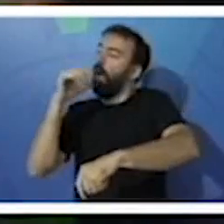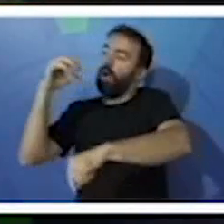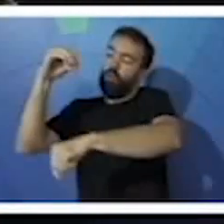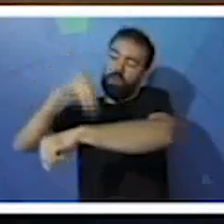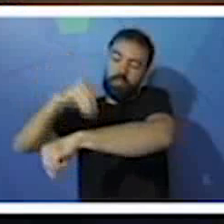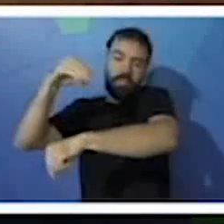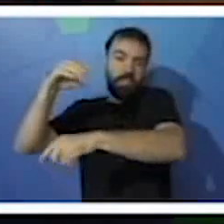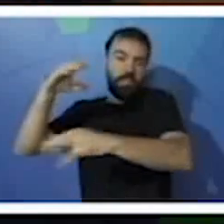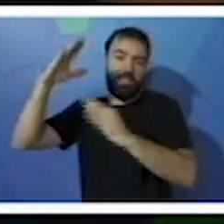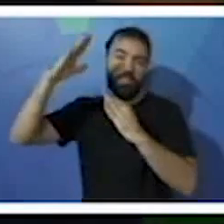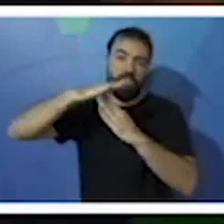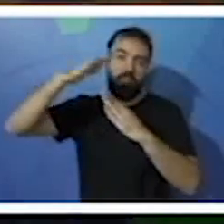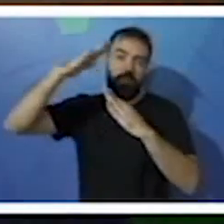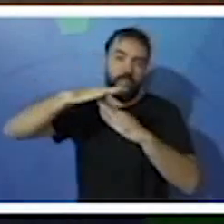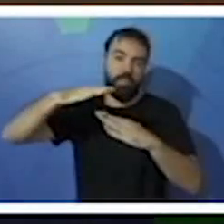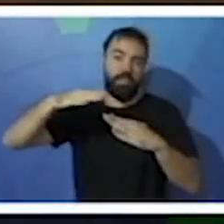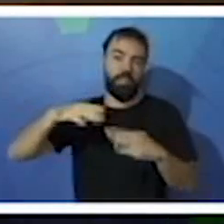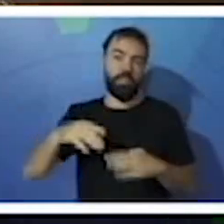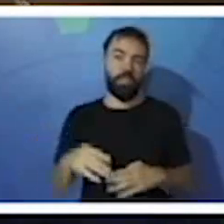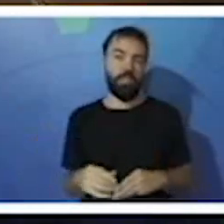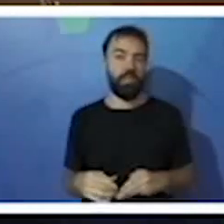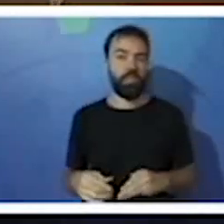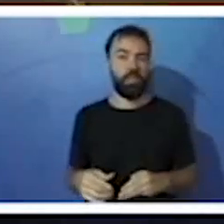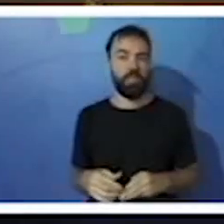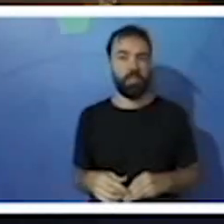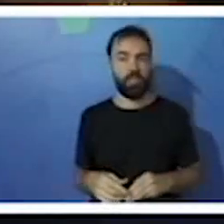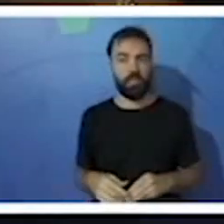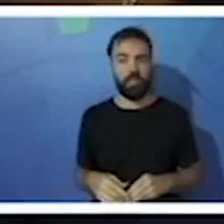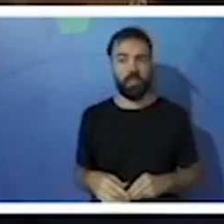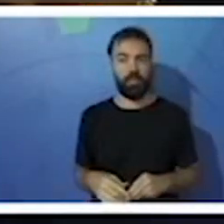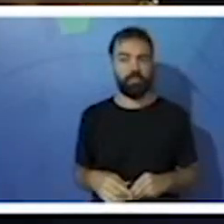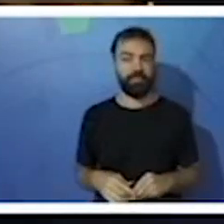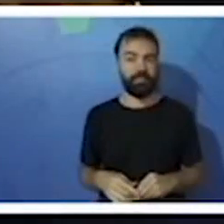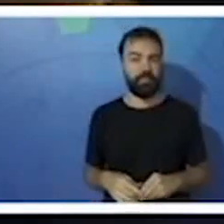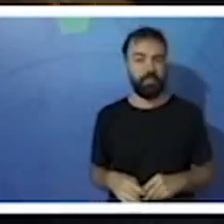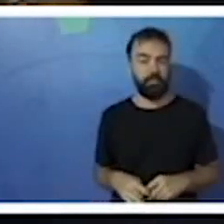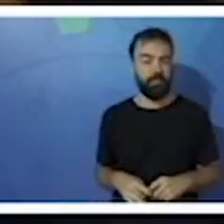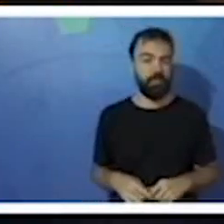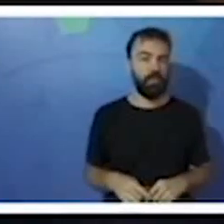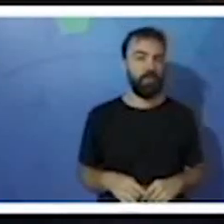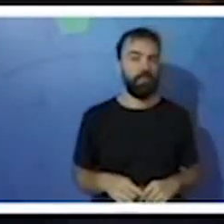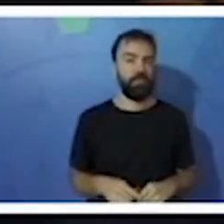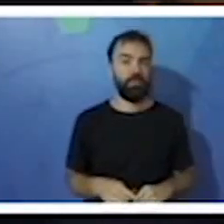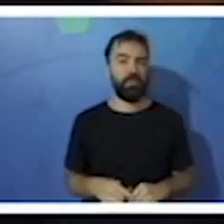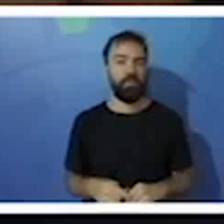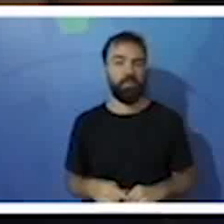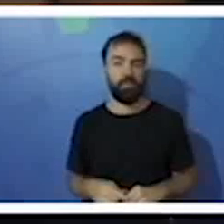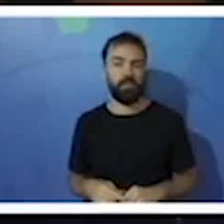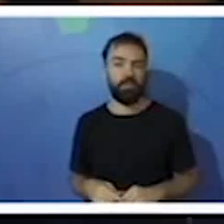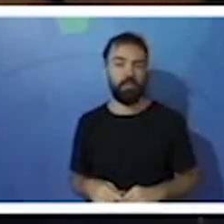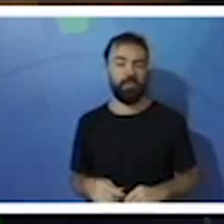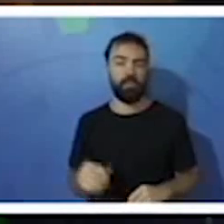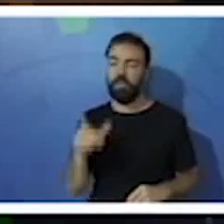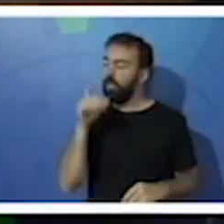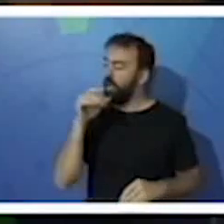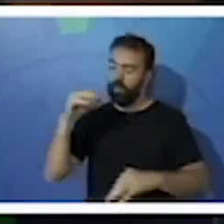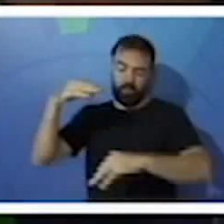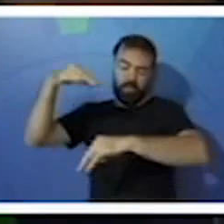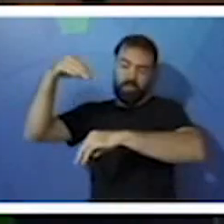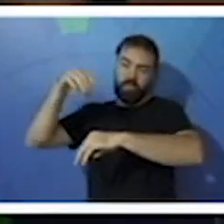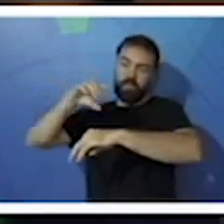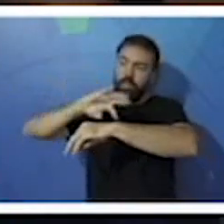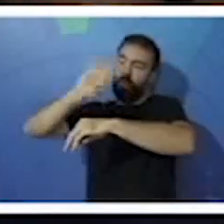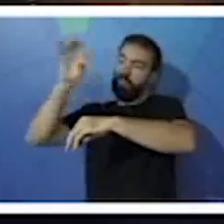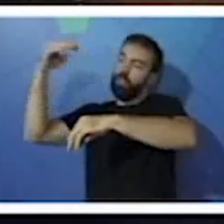Ou seja, o é impermeável, professora? Ela não se molha, tá? A água não atravessa a